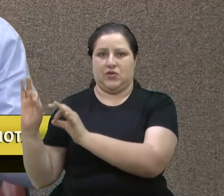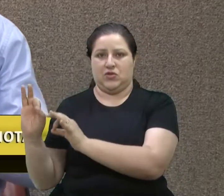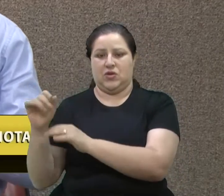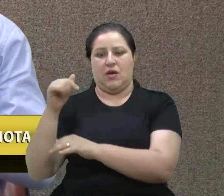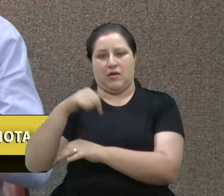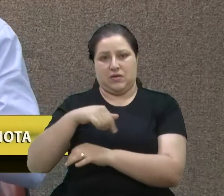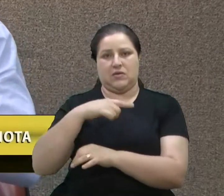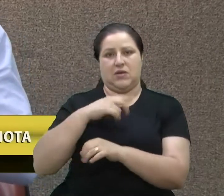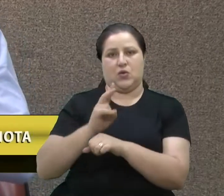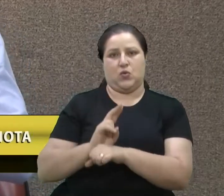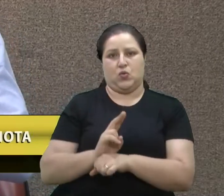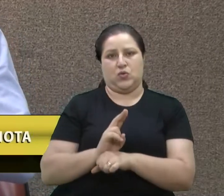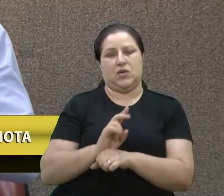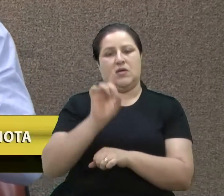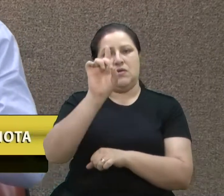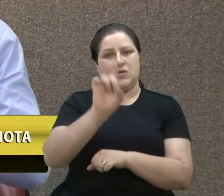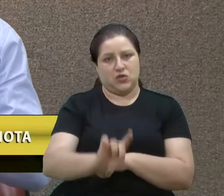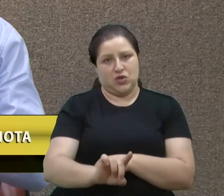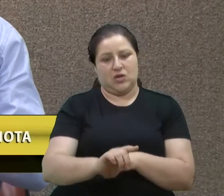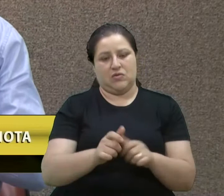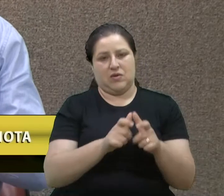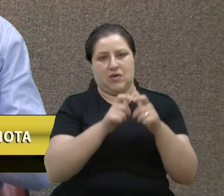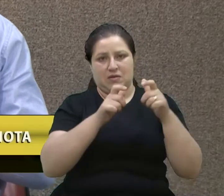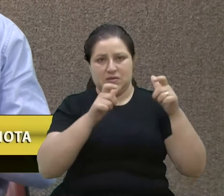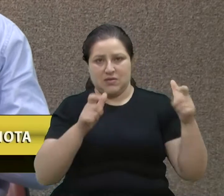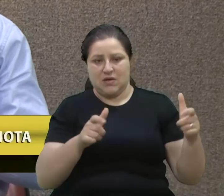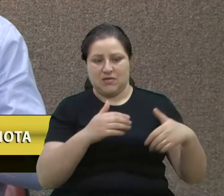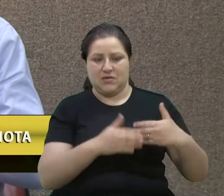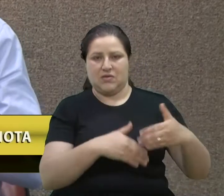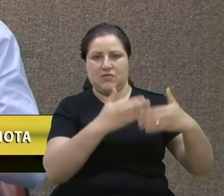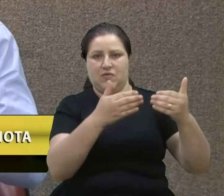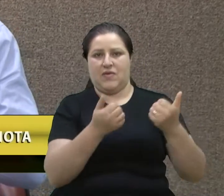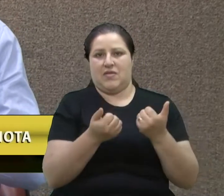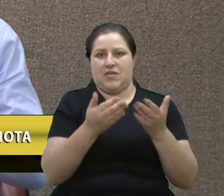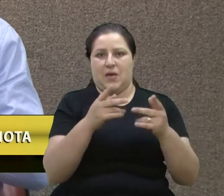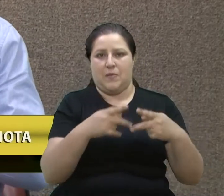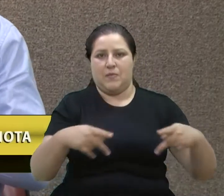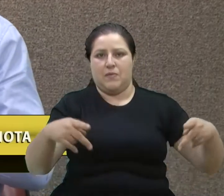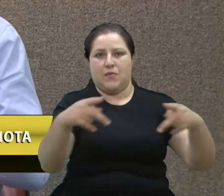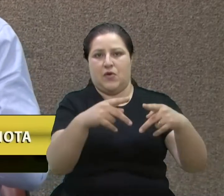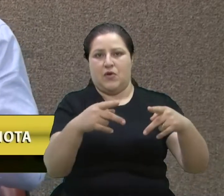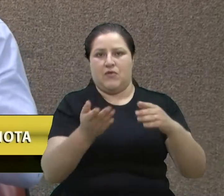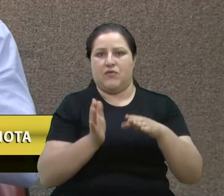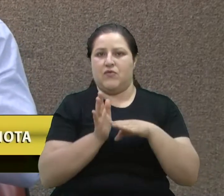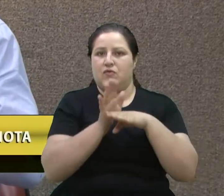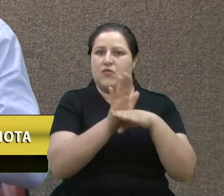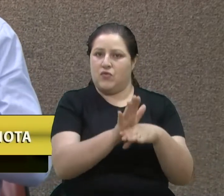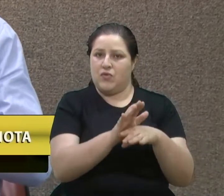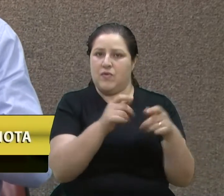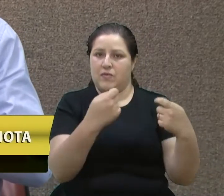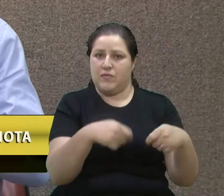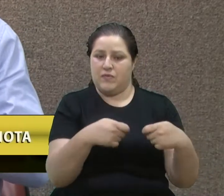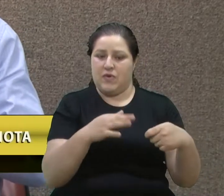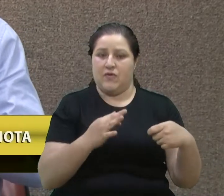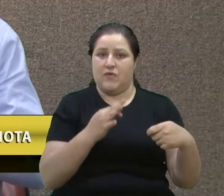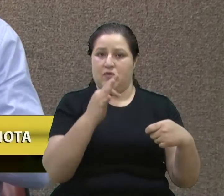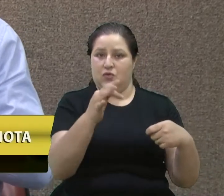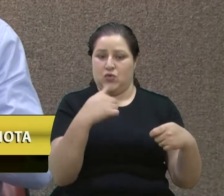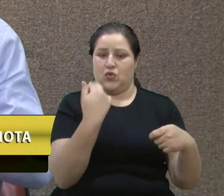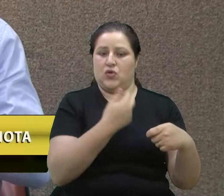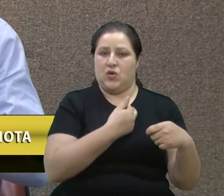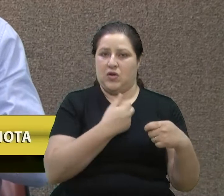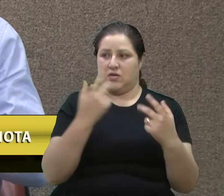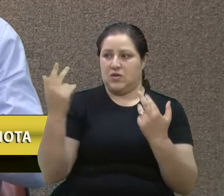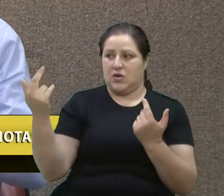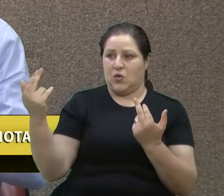crescer, nos desenvolver e trazer para o nosso povo os benefícios necessários para que um dia nós também sejamos primeiro mundo.